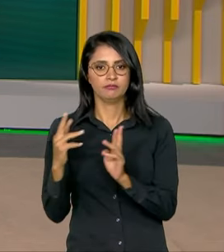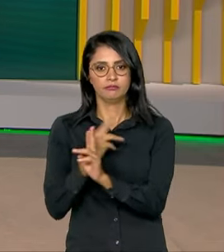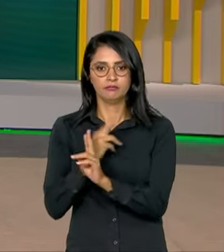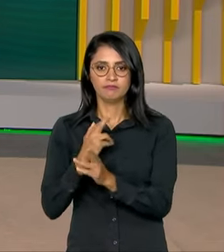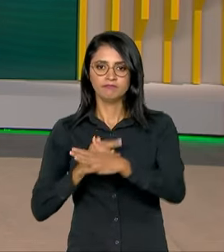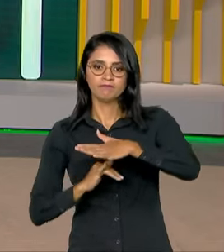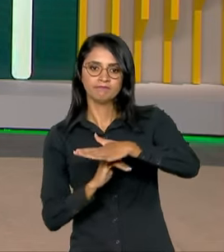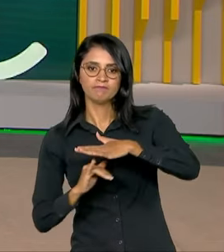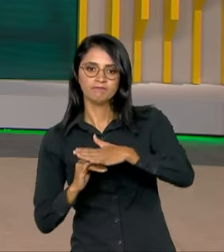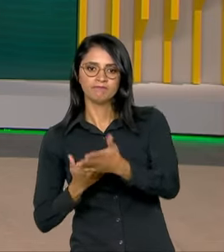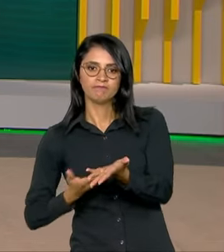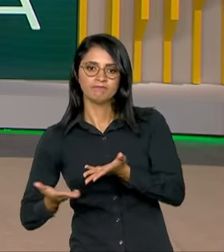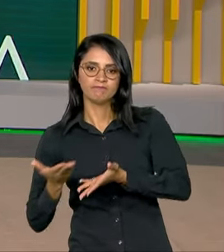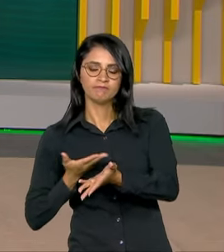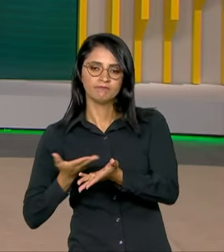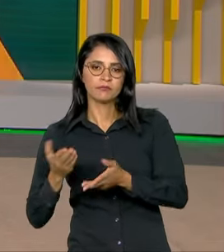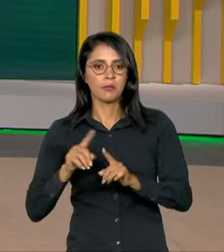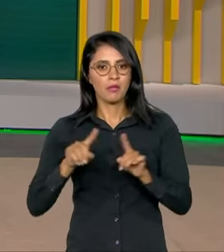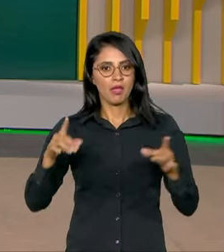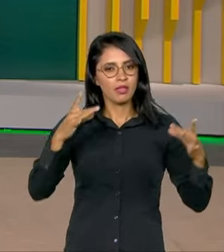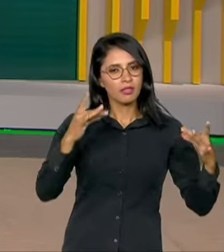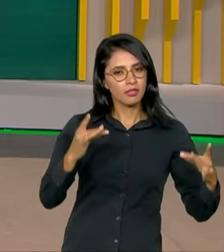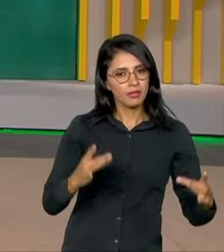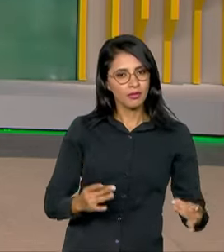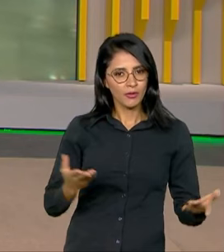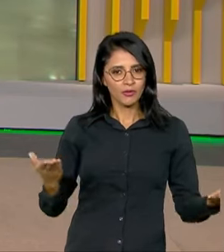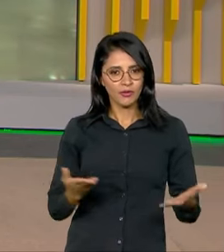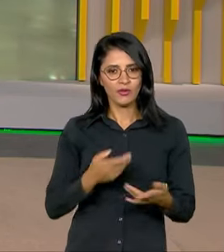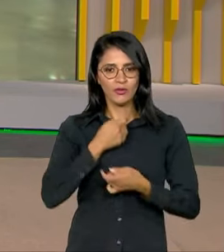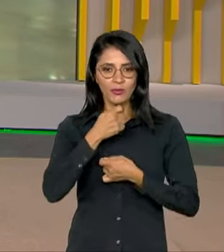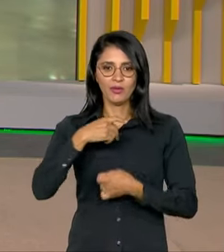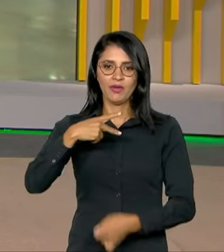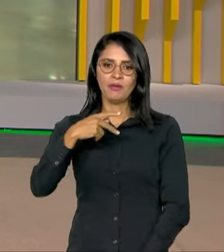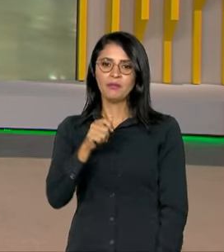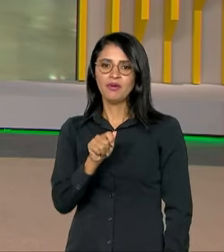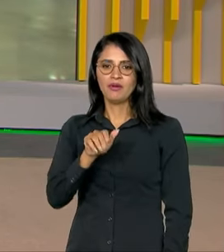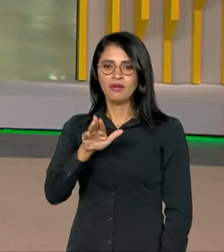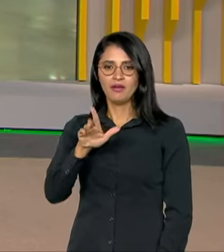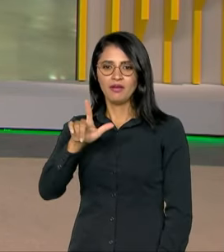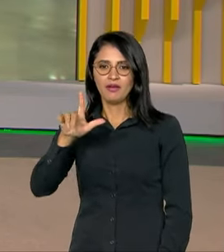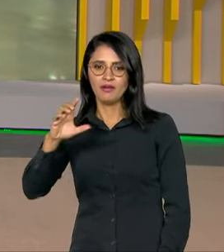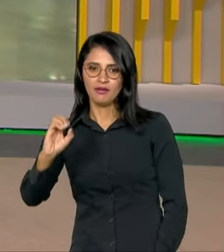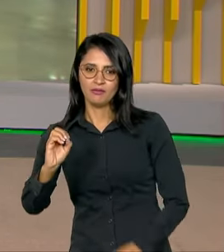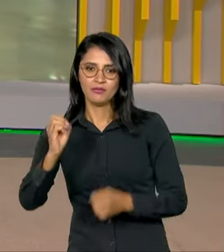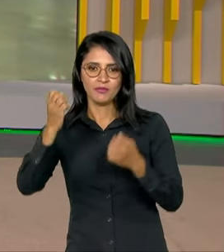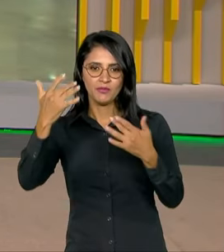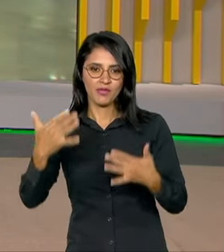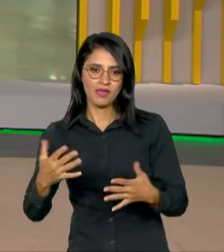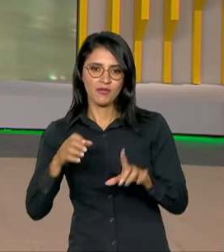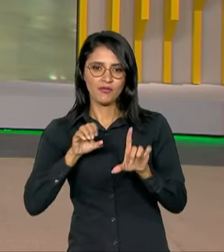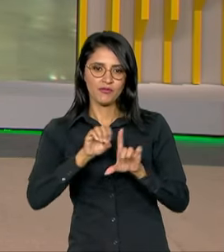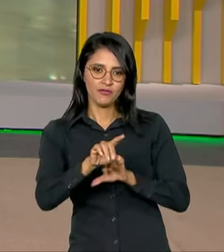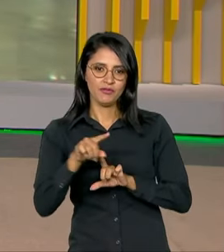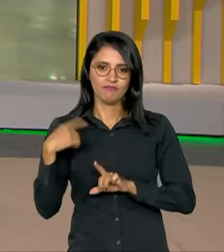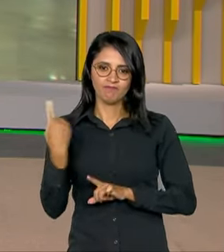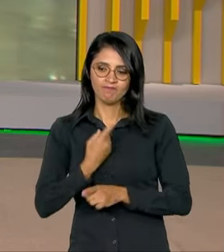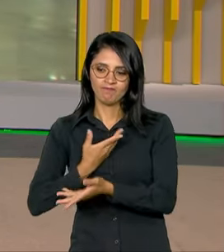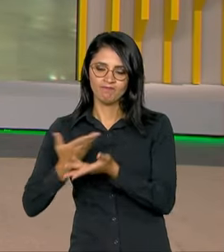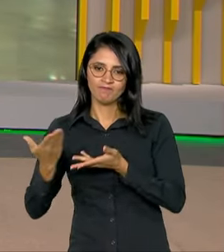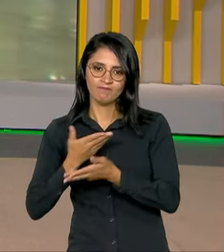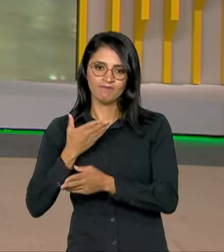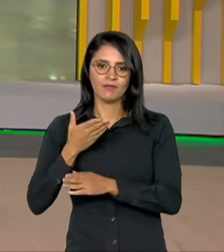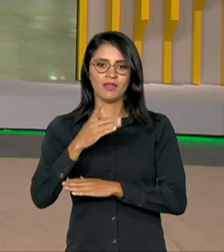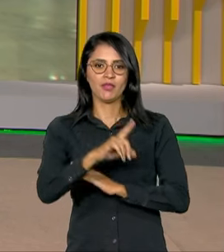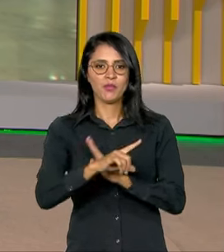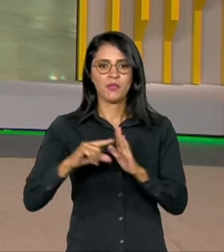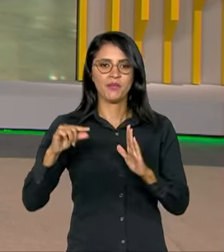Institucionais. Mas quem tem todos os detalhes para a gente é o repórter Pablo Mundim, que fala agora ao vivo com a gente, direto